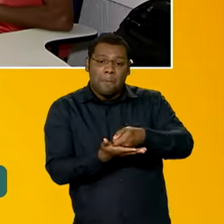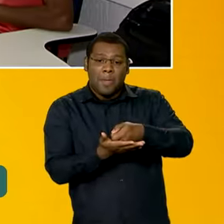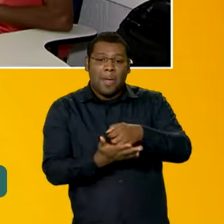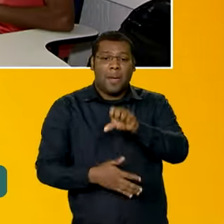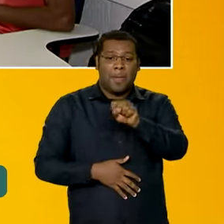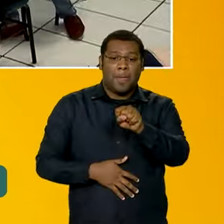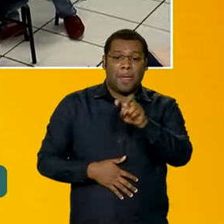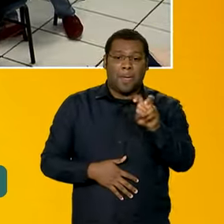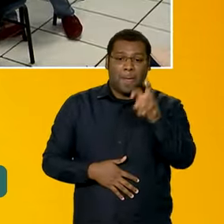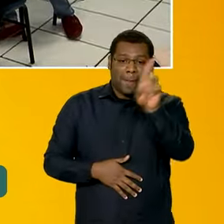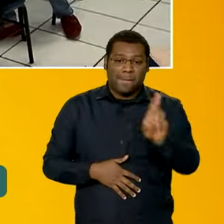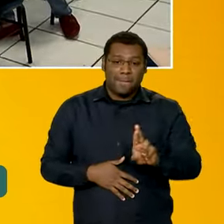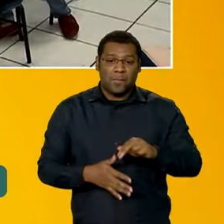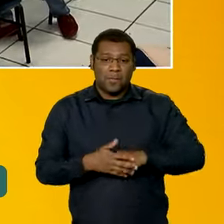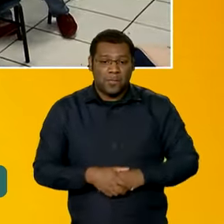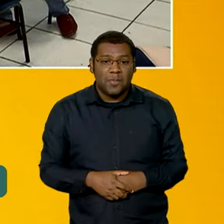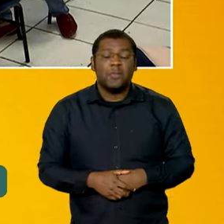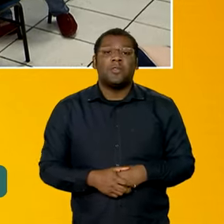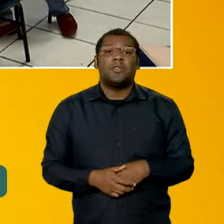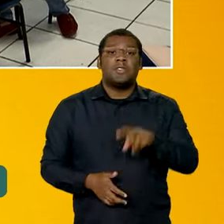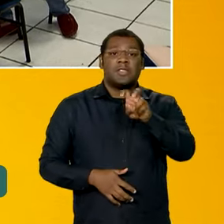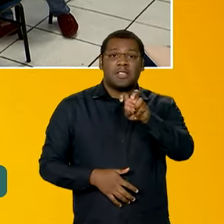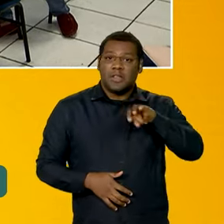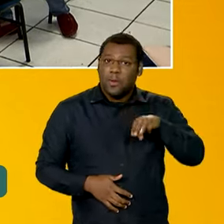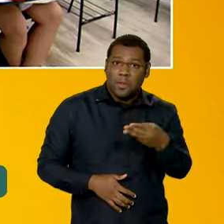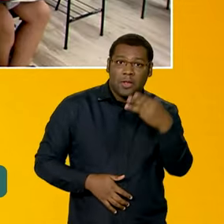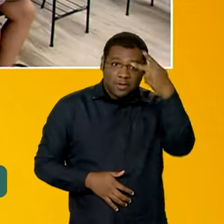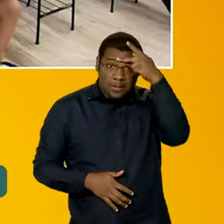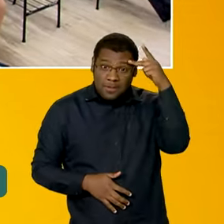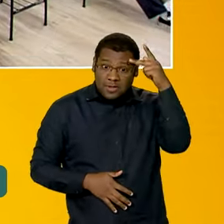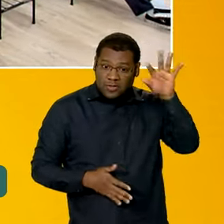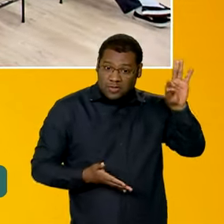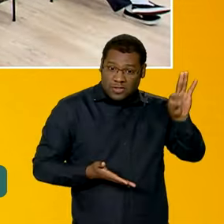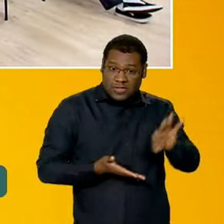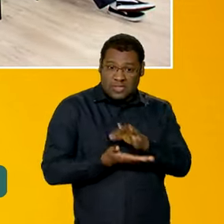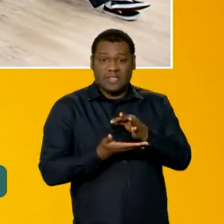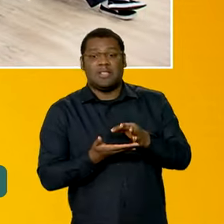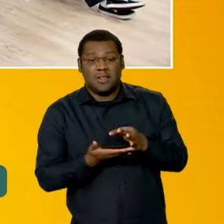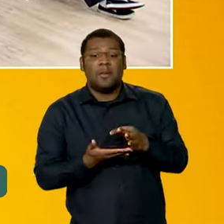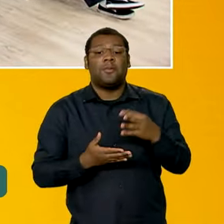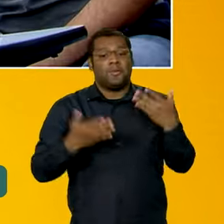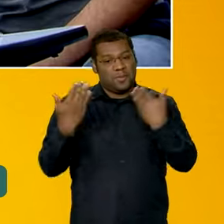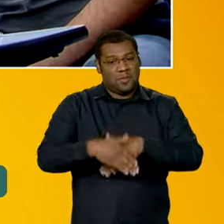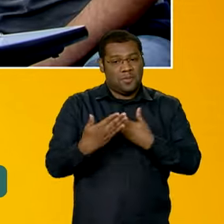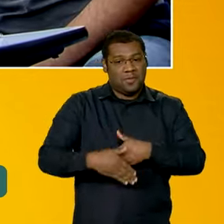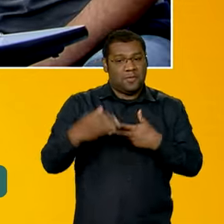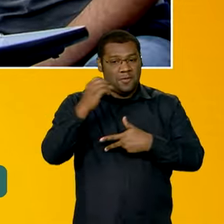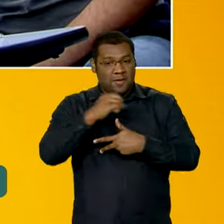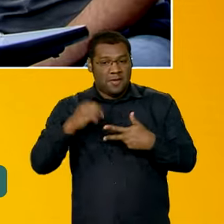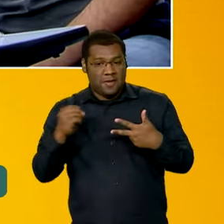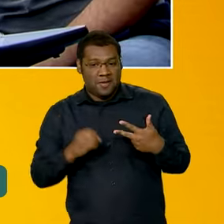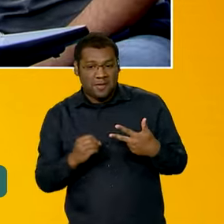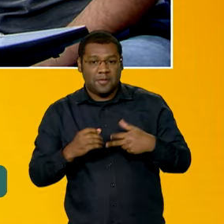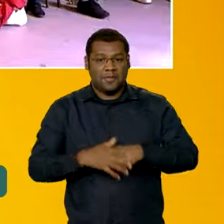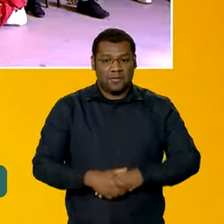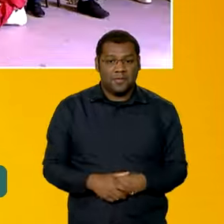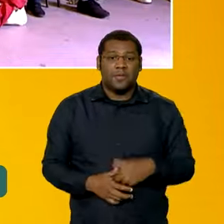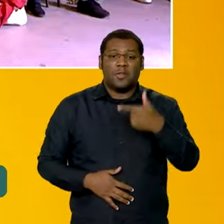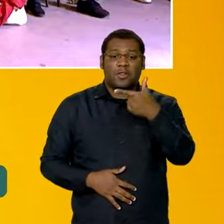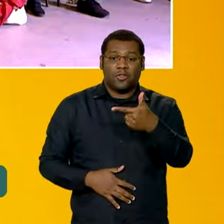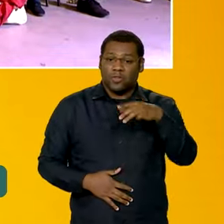,00. Mais de 5 milhões de candidatos em todo o país se inscreveram para o Enem e 2